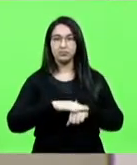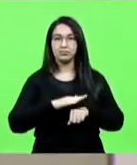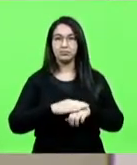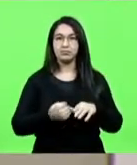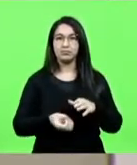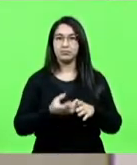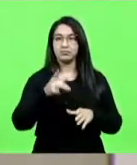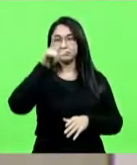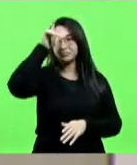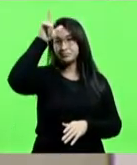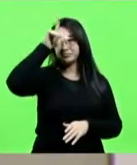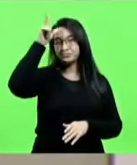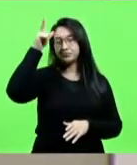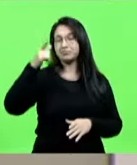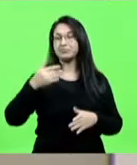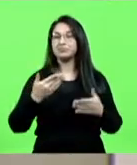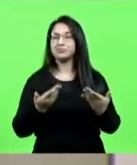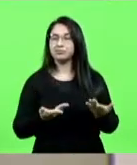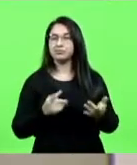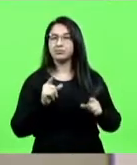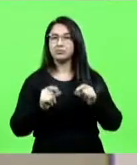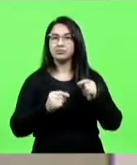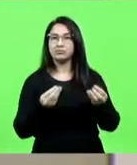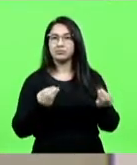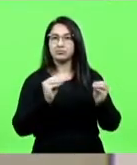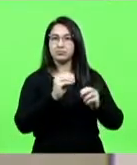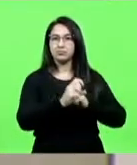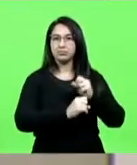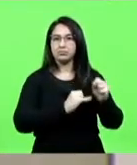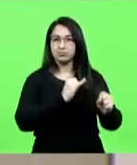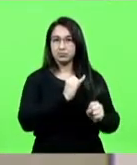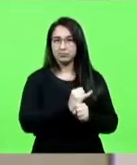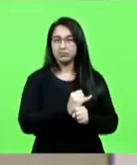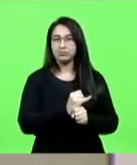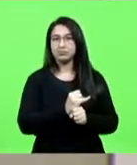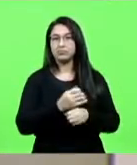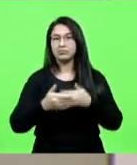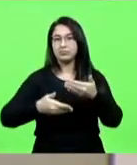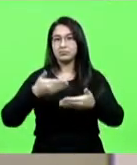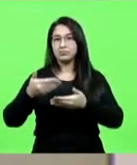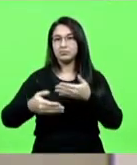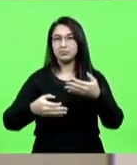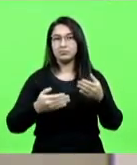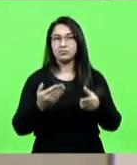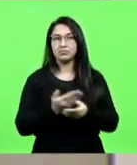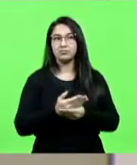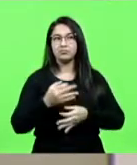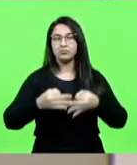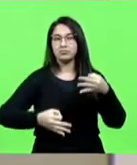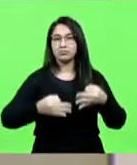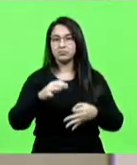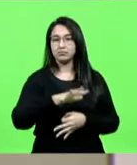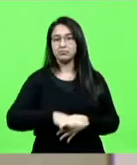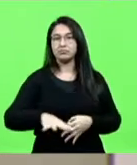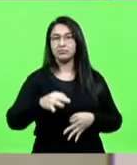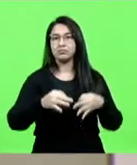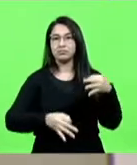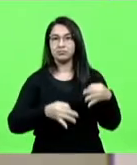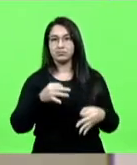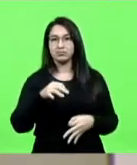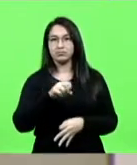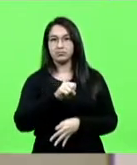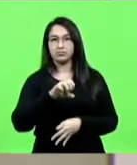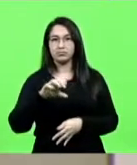Dispõe sobre a implantação do sistema eletrônico de tramitação de processos judiciais a ser observado no âmbito do Poder Judiciário do Estado de Santa